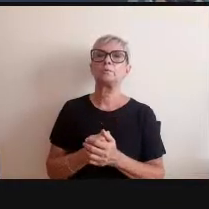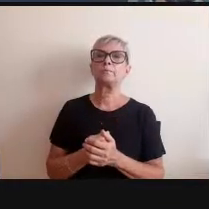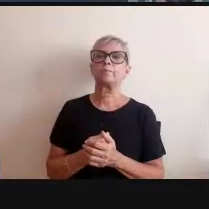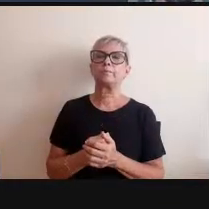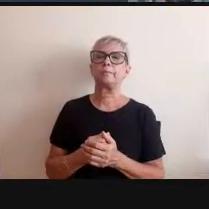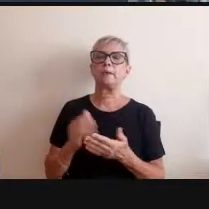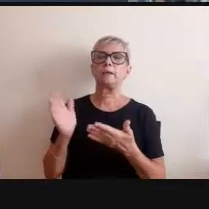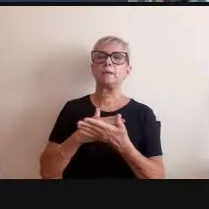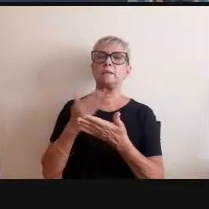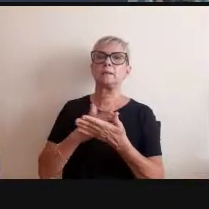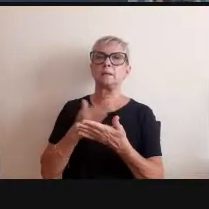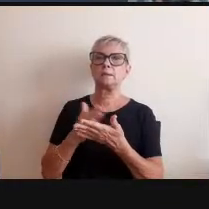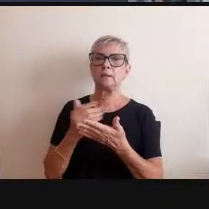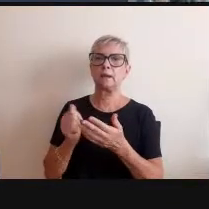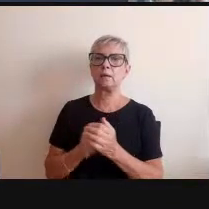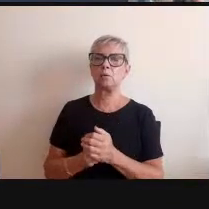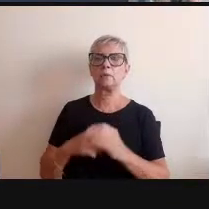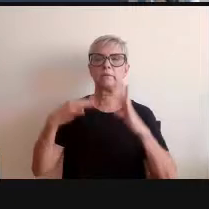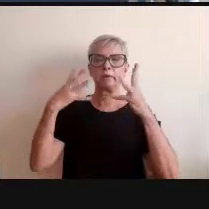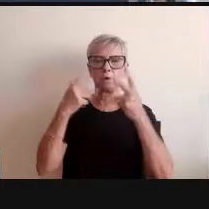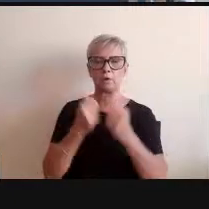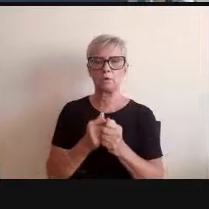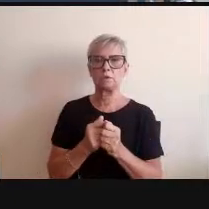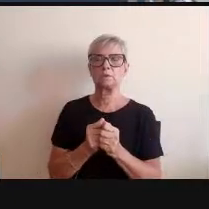que é maravilhosa dessa